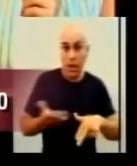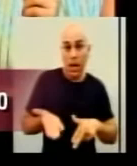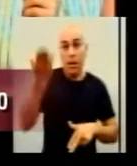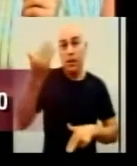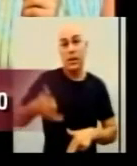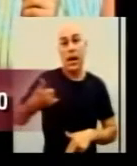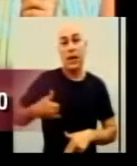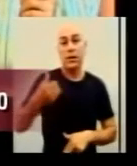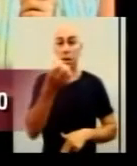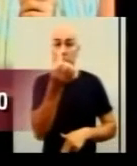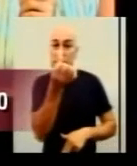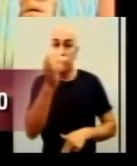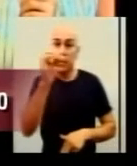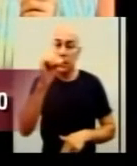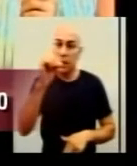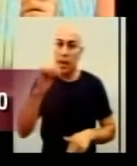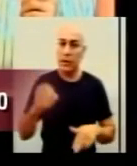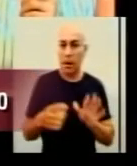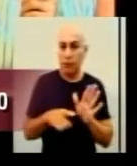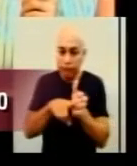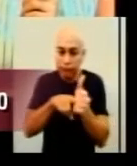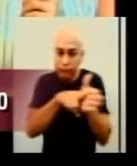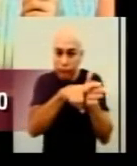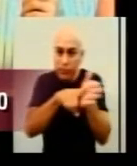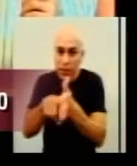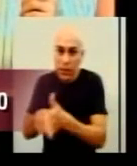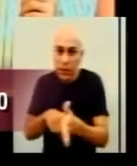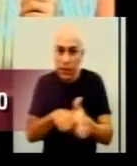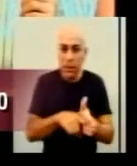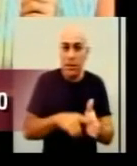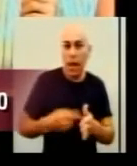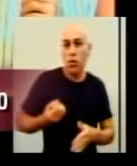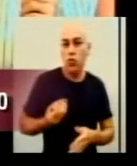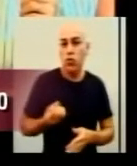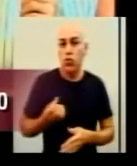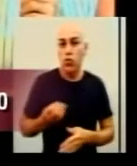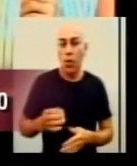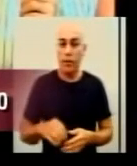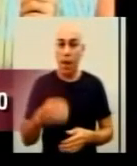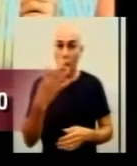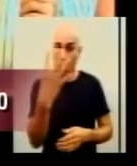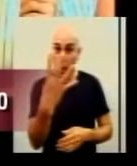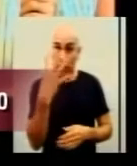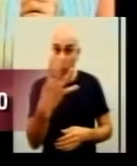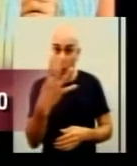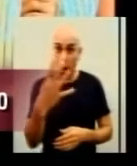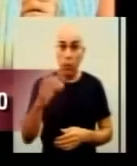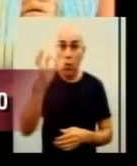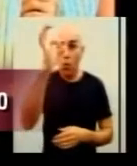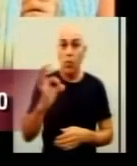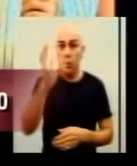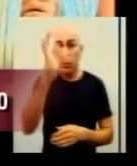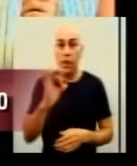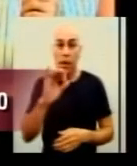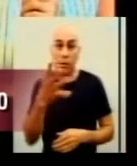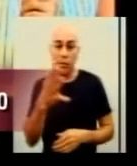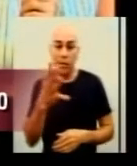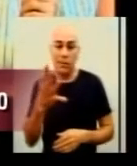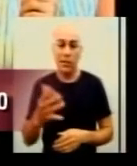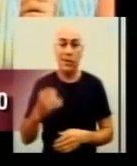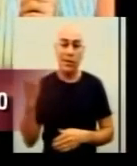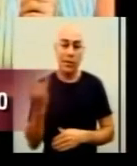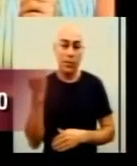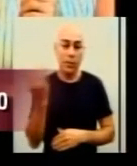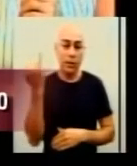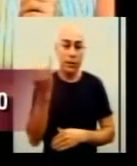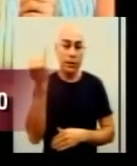anos. Quando a gente vem analisar os casos graves, esse percentual passa para 44%. Então aí é importante